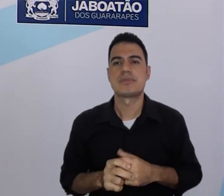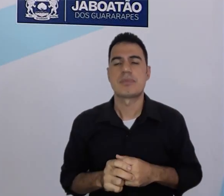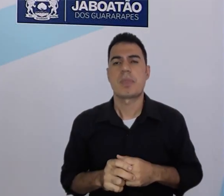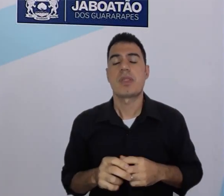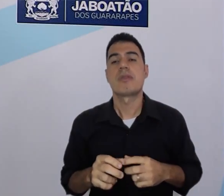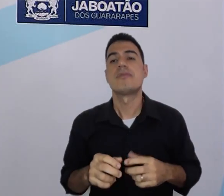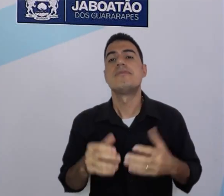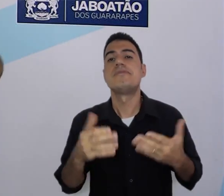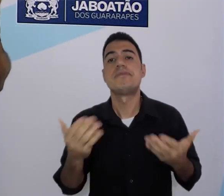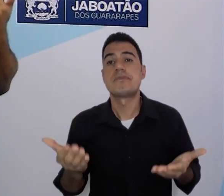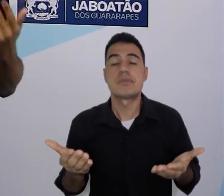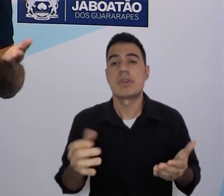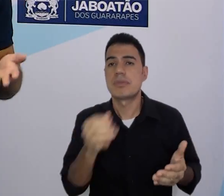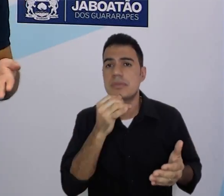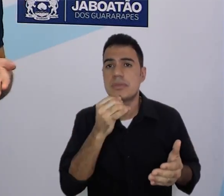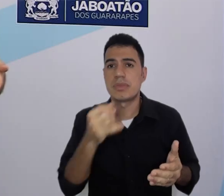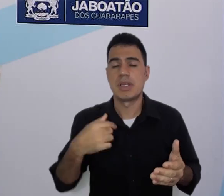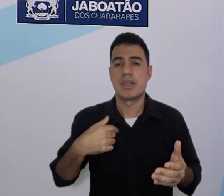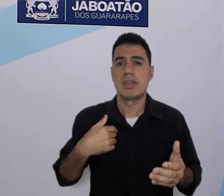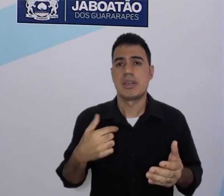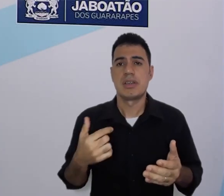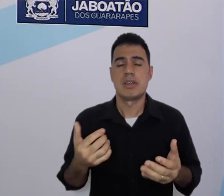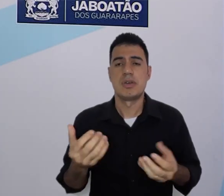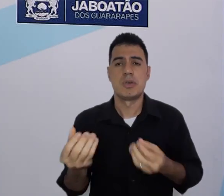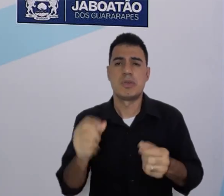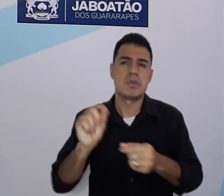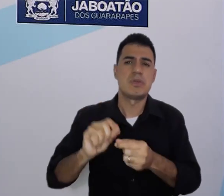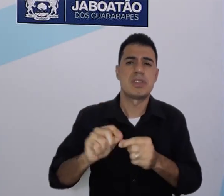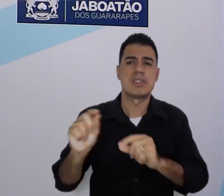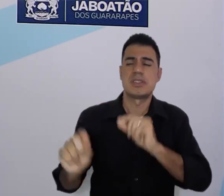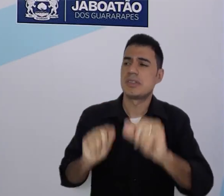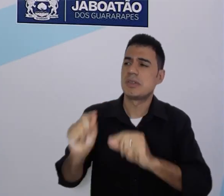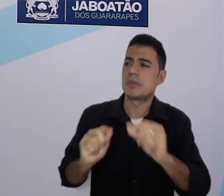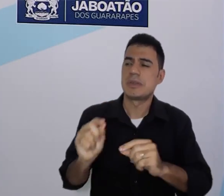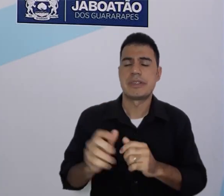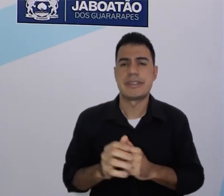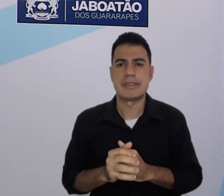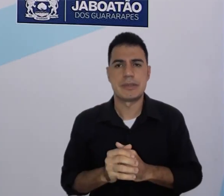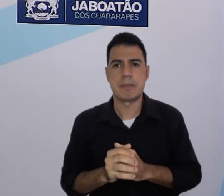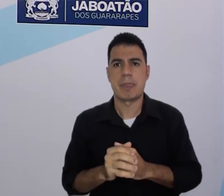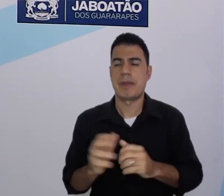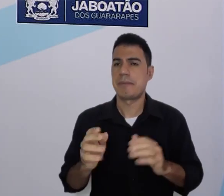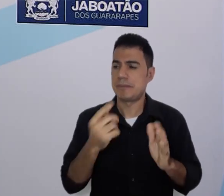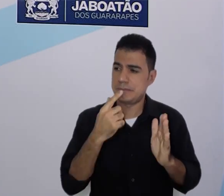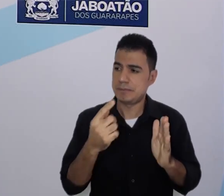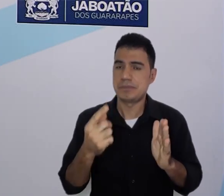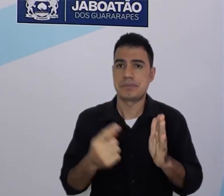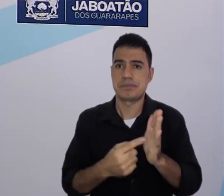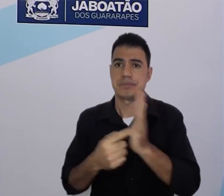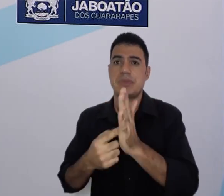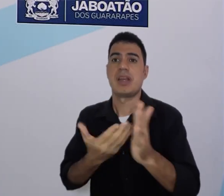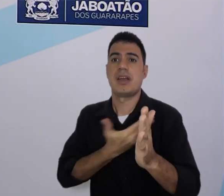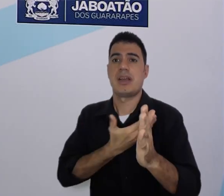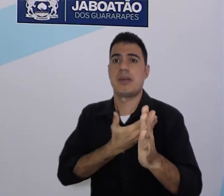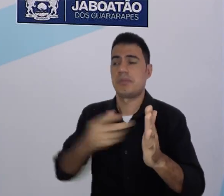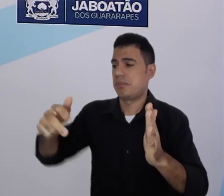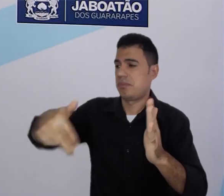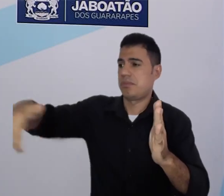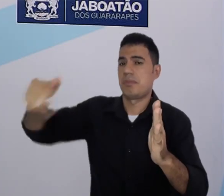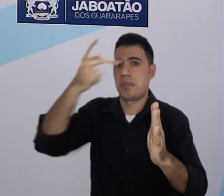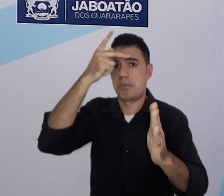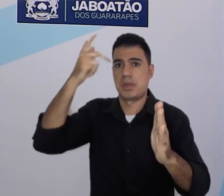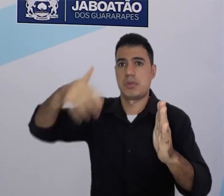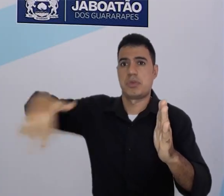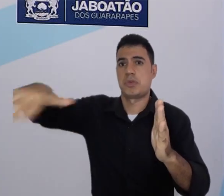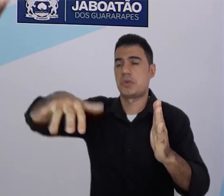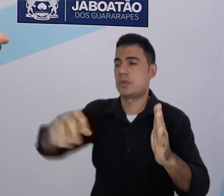Ou seja, como é que eu faço para apresentar pessoas? Certo? Quando